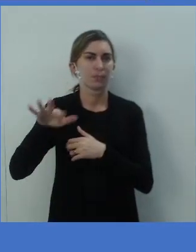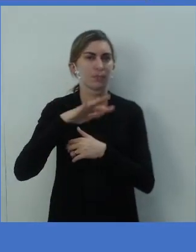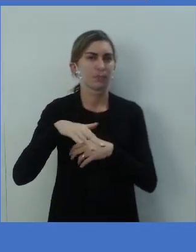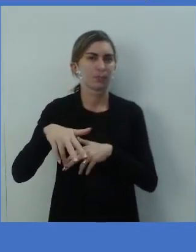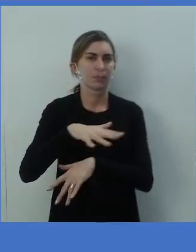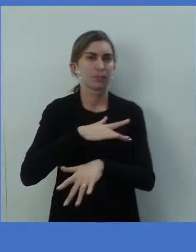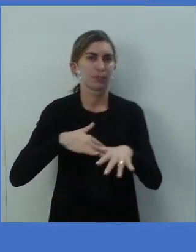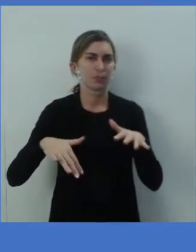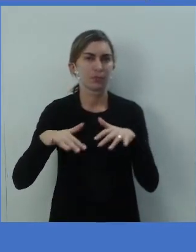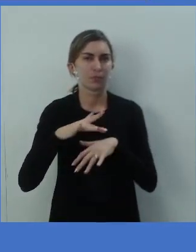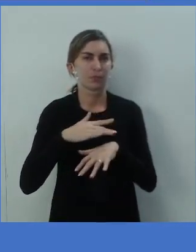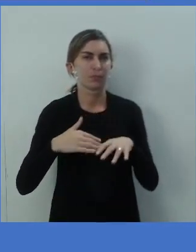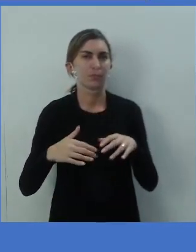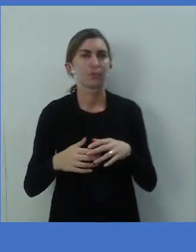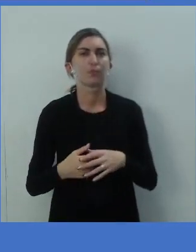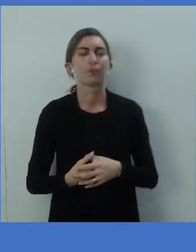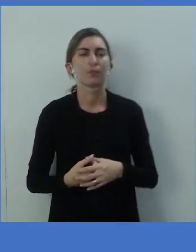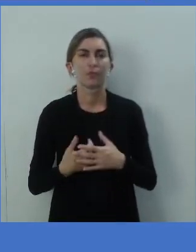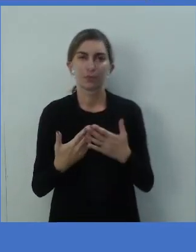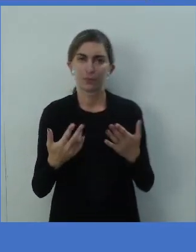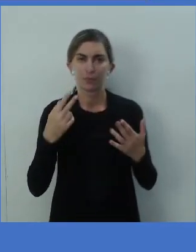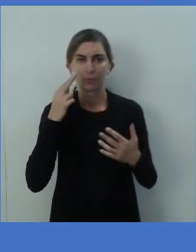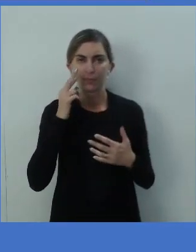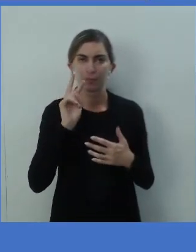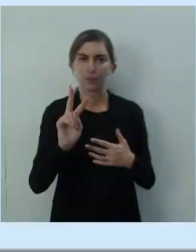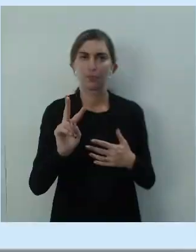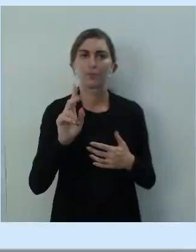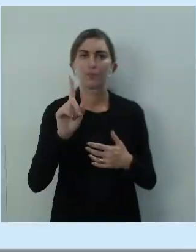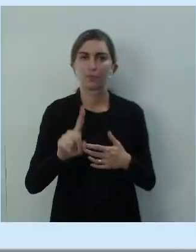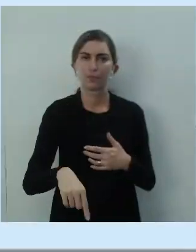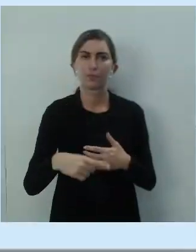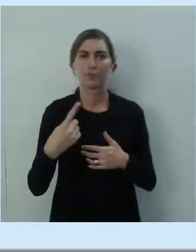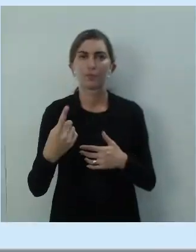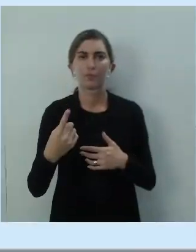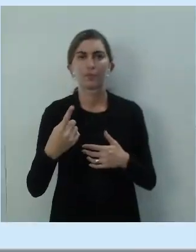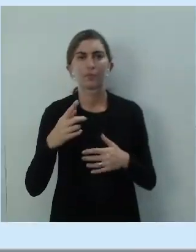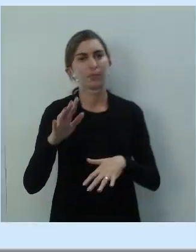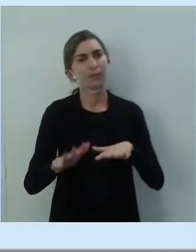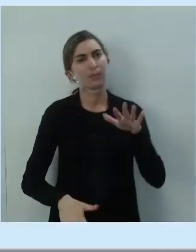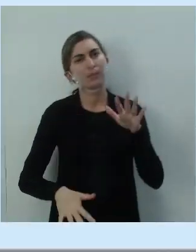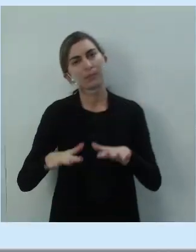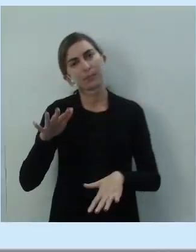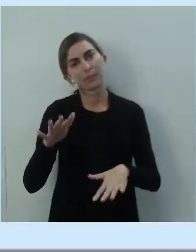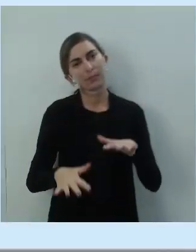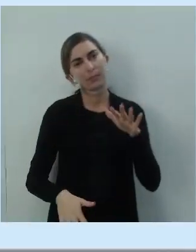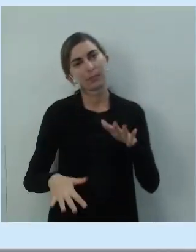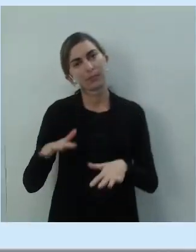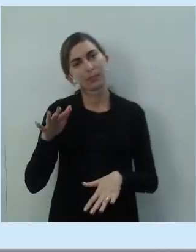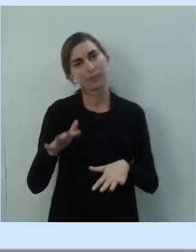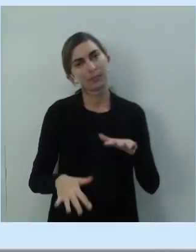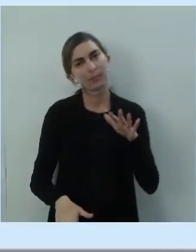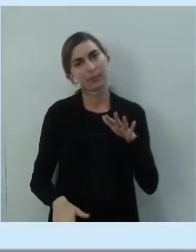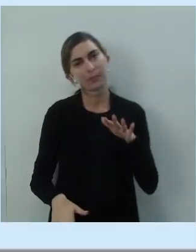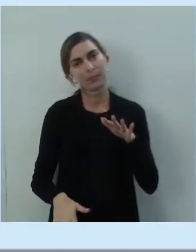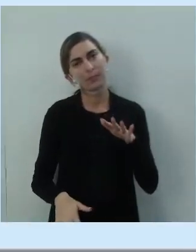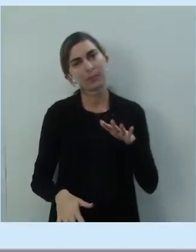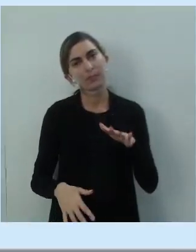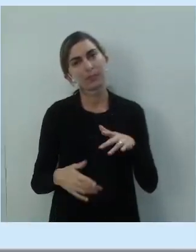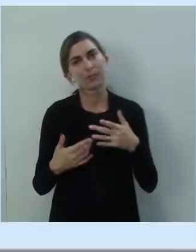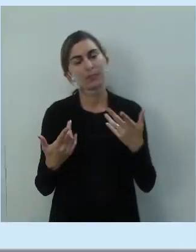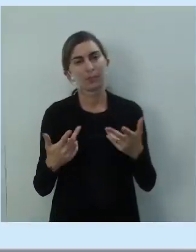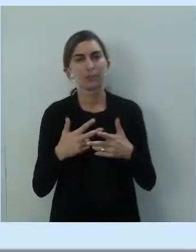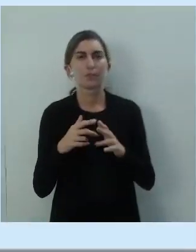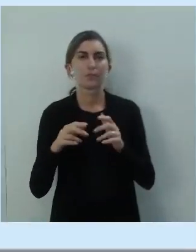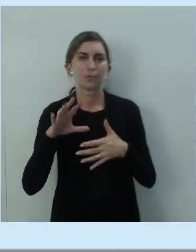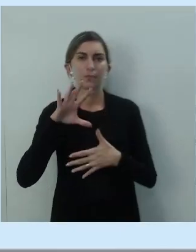Happy Holiday. Então, veja que isso é uma possibility. Uma possibilidade. Mais